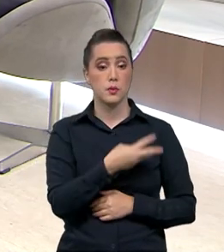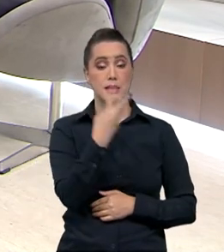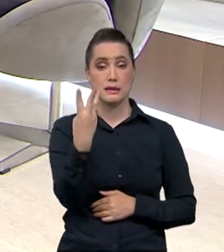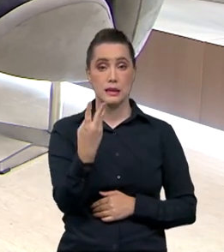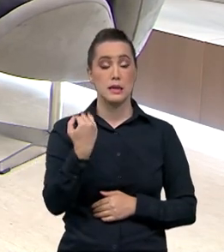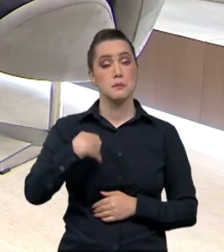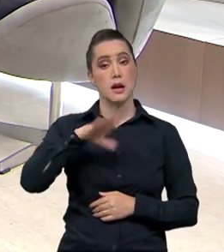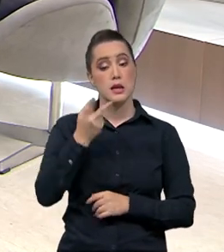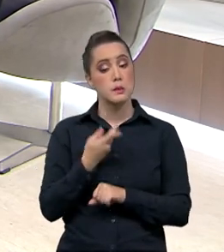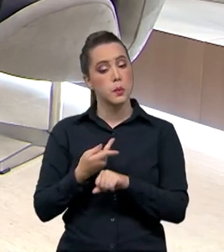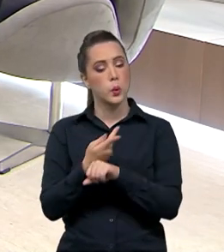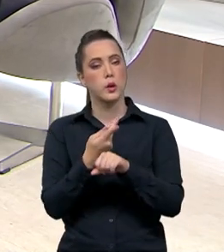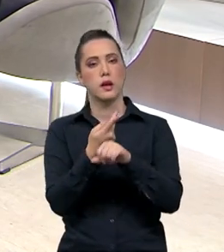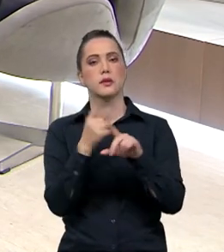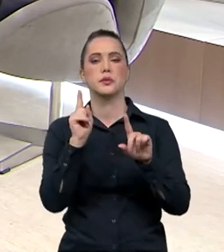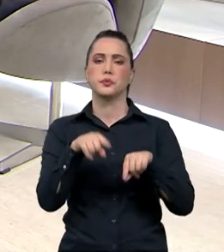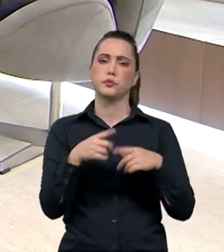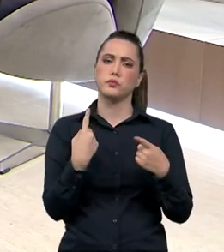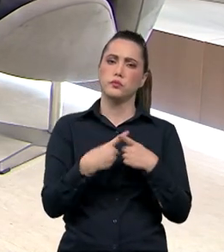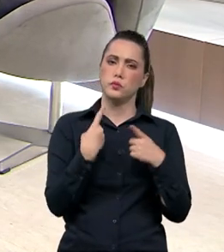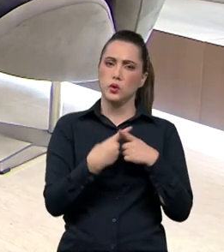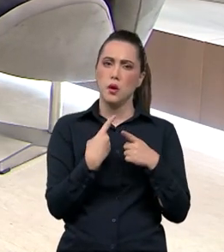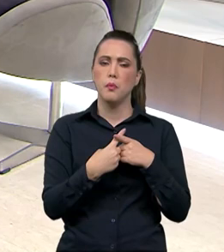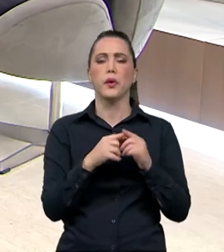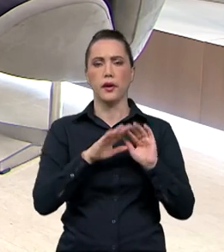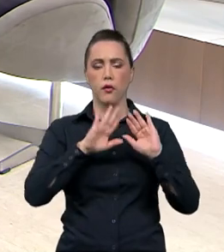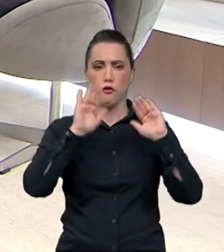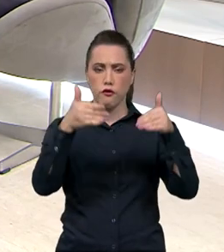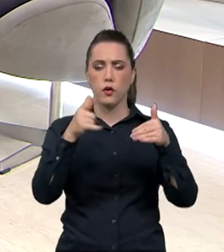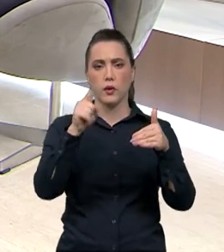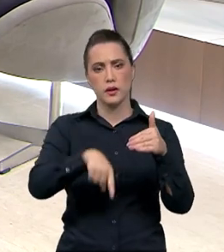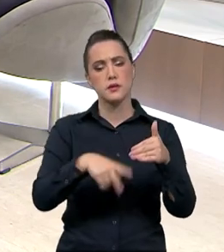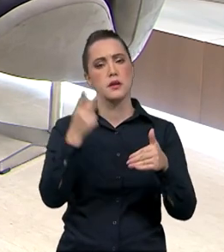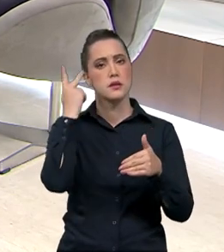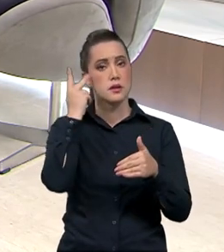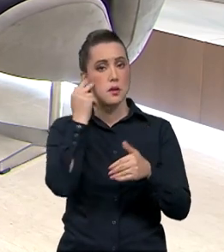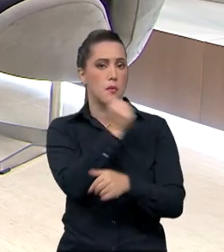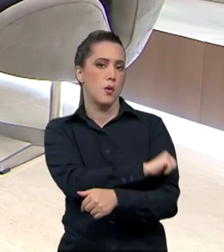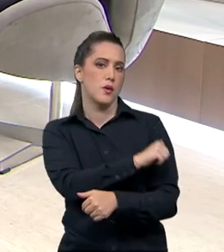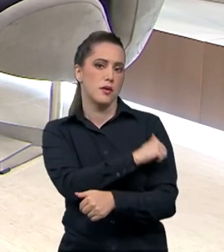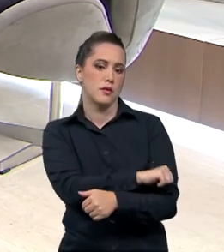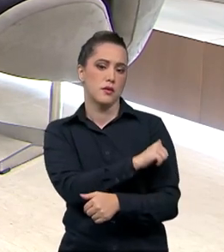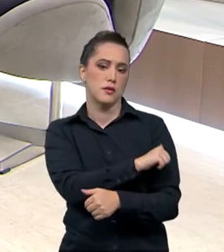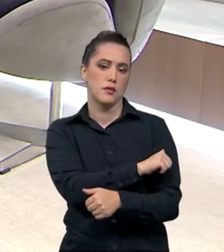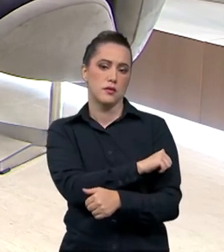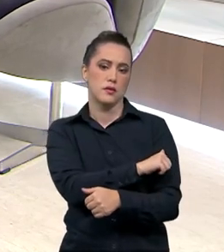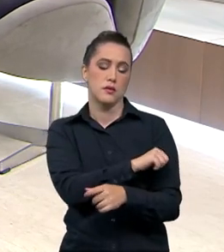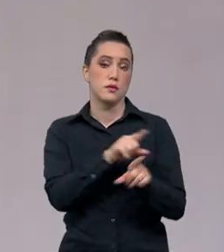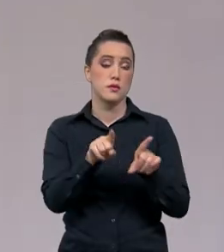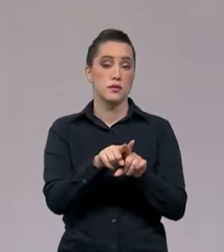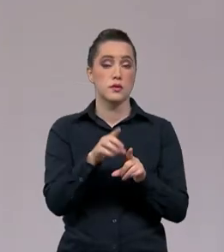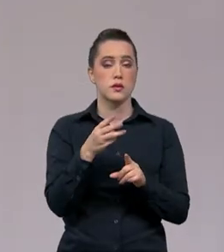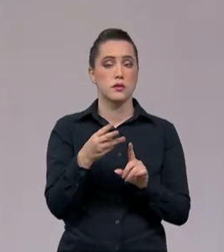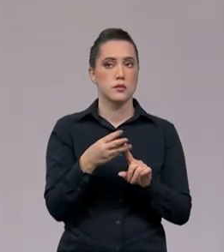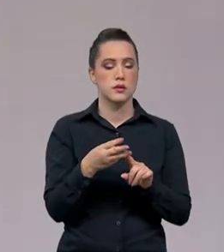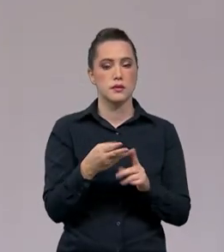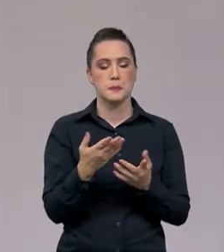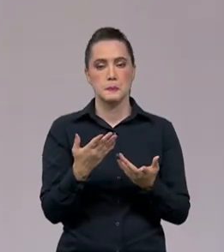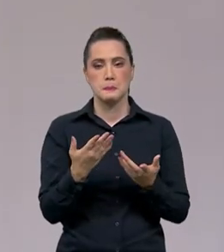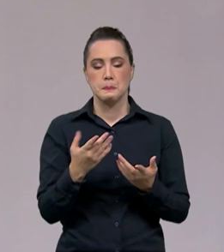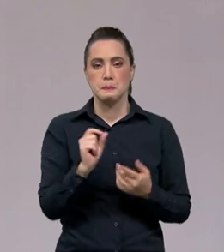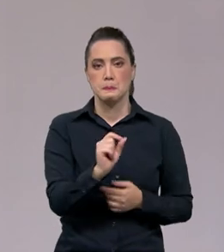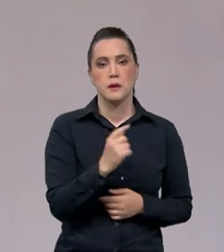cidades mais procuradas, talvez porque investem pesado nesse segmento, são justamente São Paulo, Rio de Janeiro e Foz do Iguaçu. Agora, um assunto que eu queria